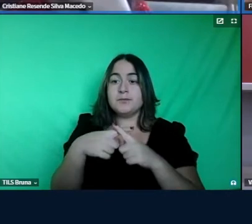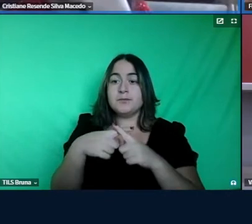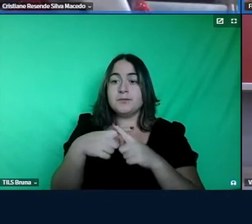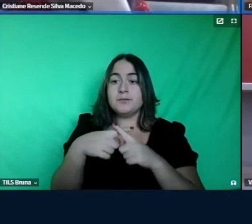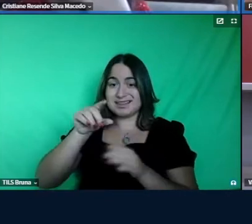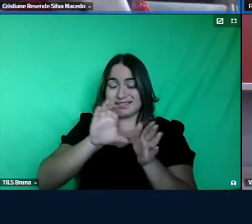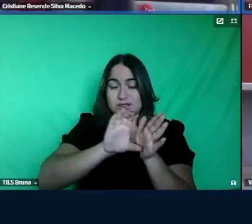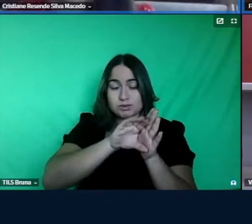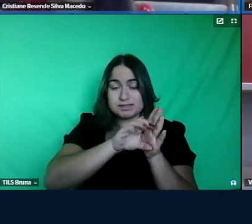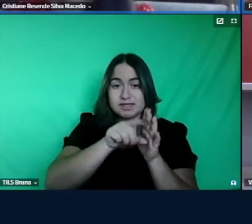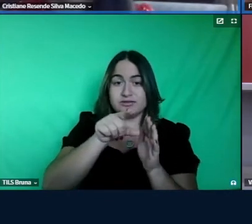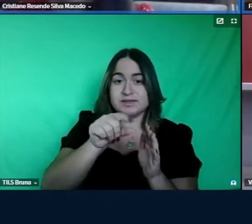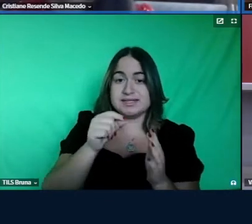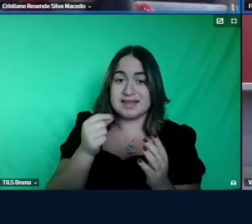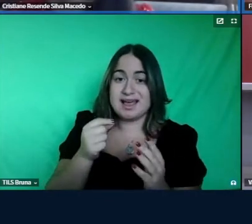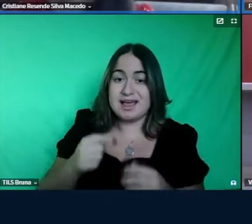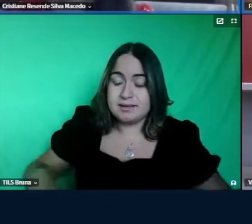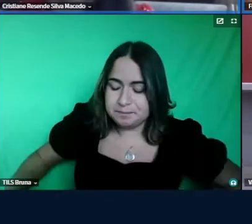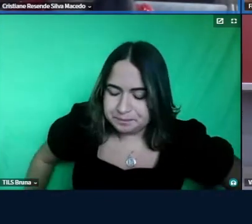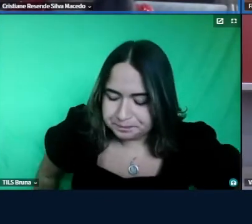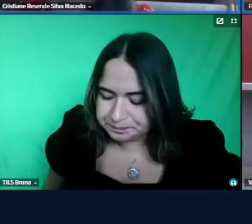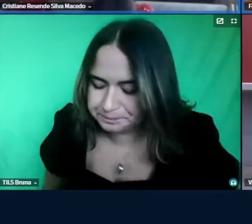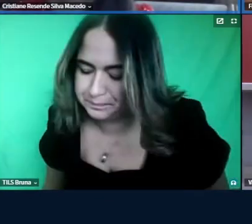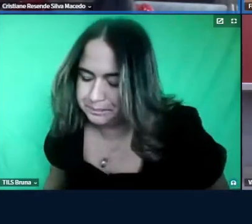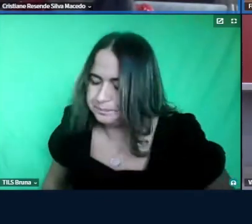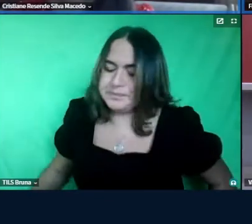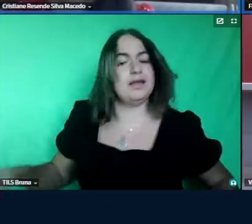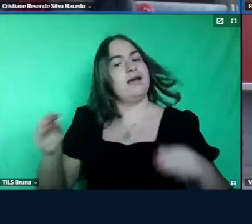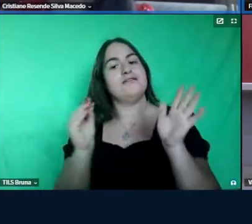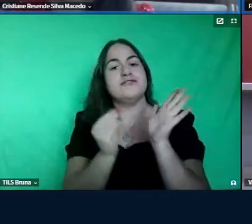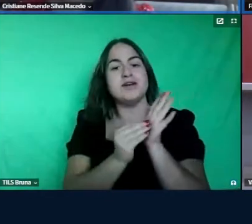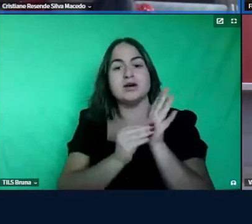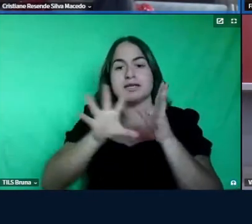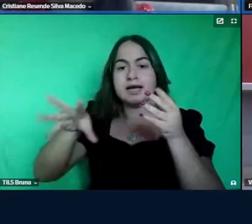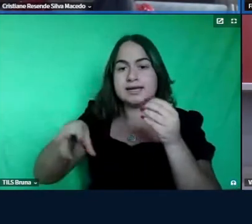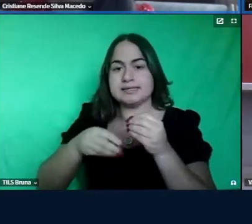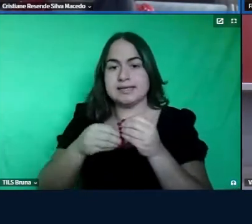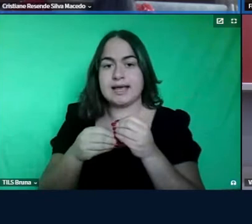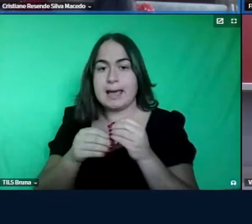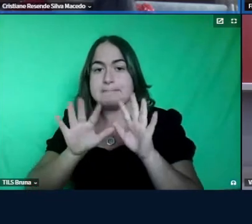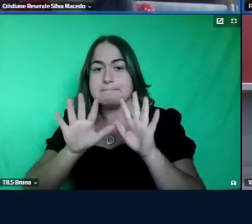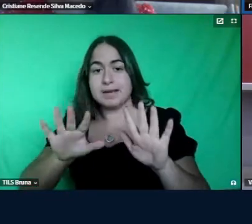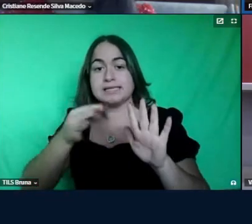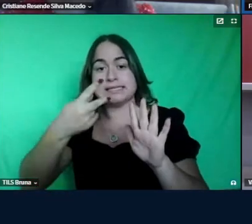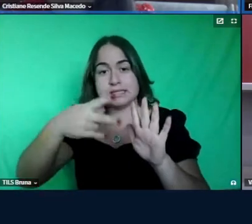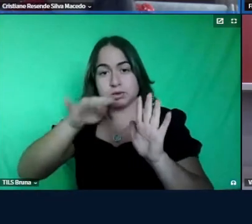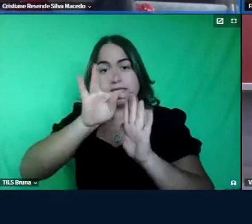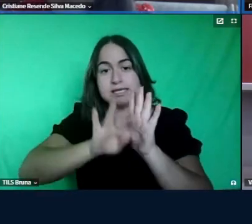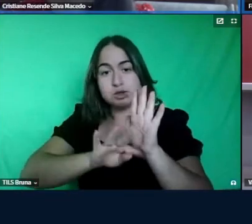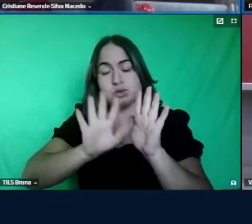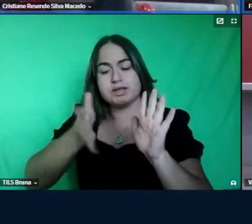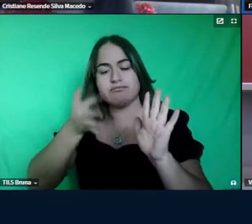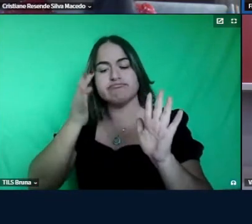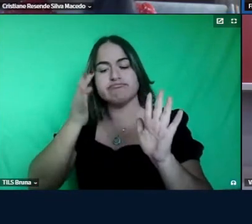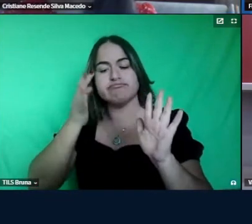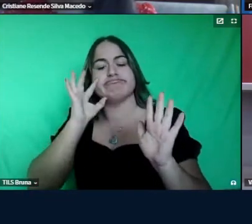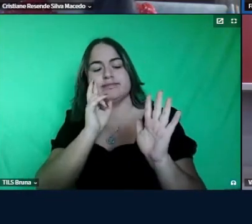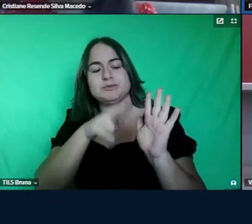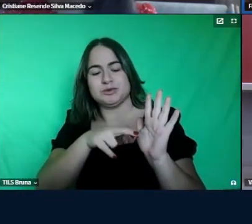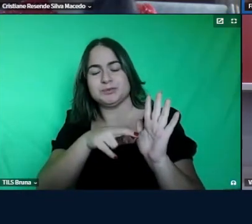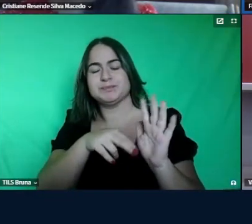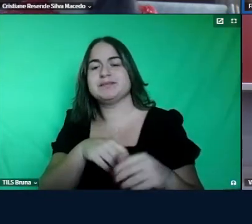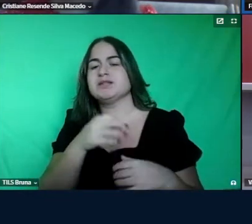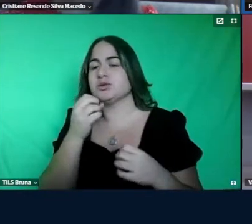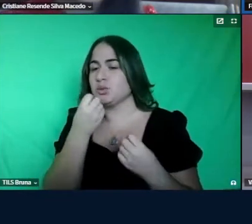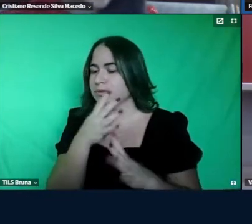é faltaria acrescentar tudo isso mas a beleza do teu texto que você já respondeu então tá tudo bem